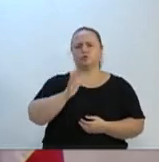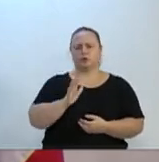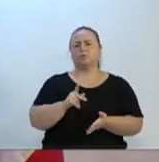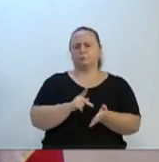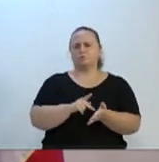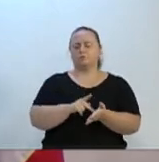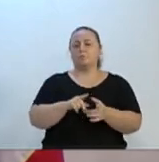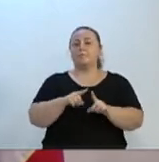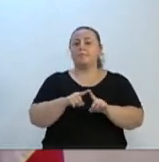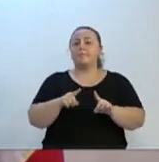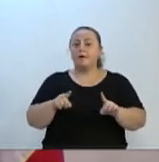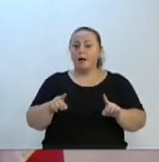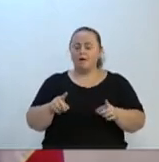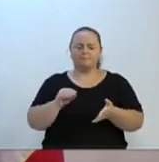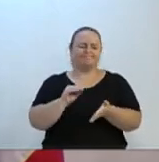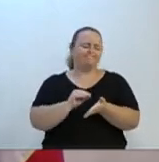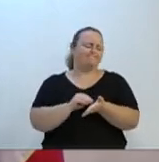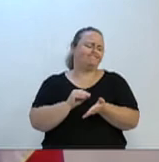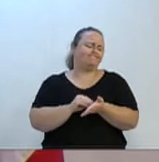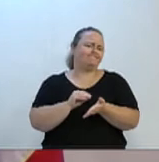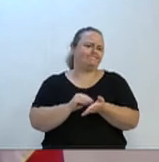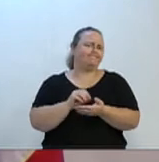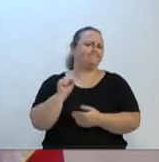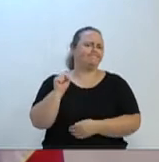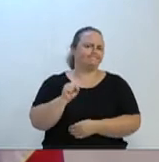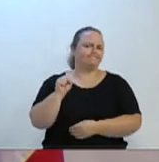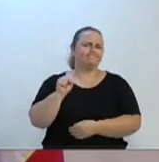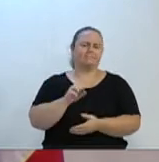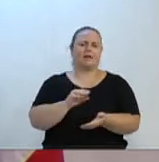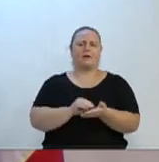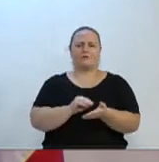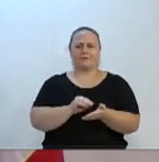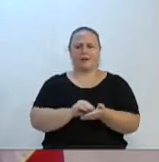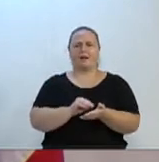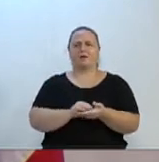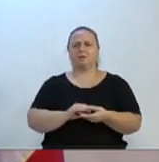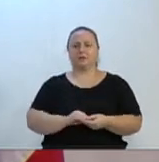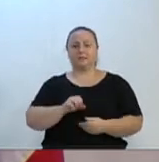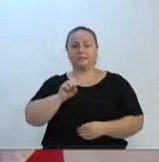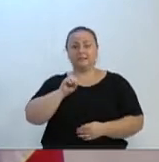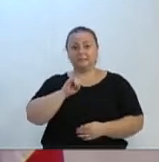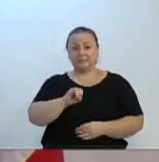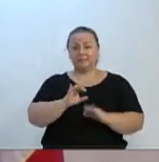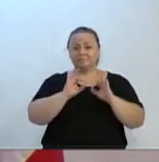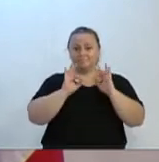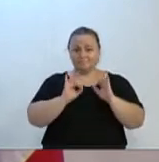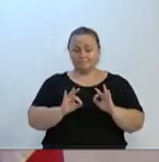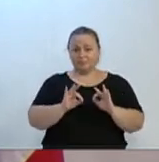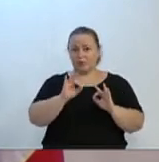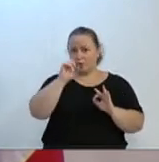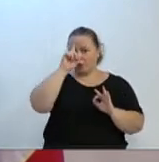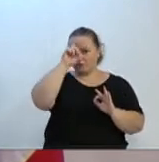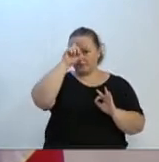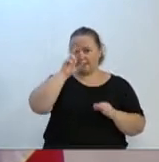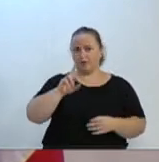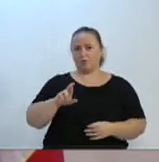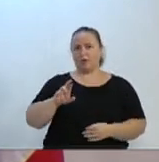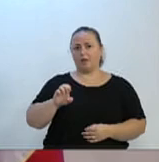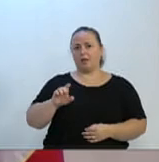aquém ainda de uma realidade que se aqui tivéssemos, efetivamente, um hospital regional.